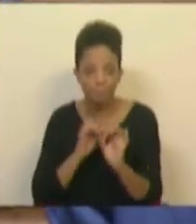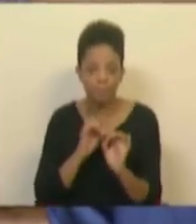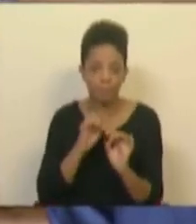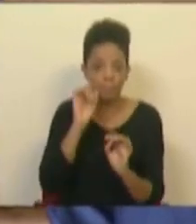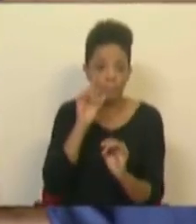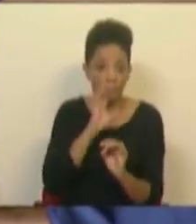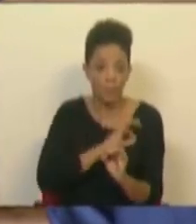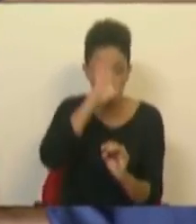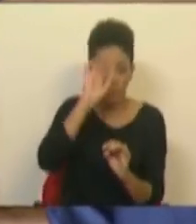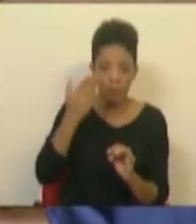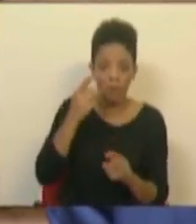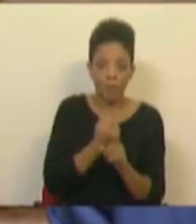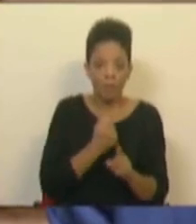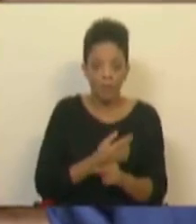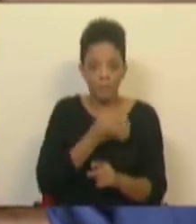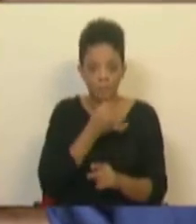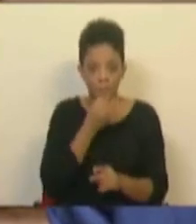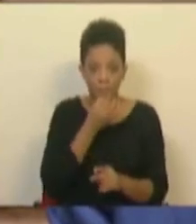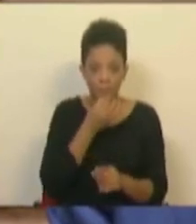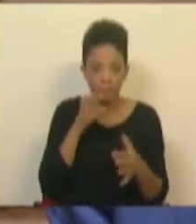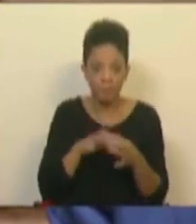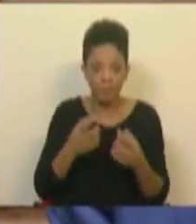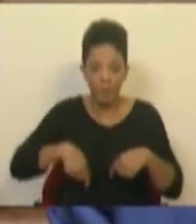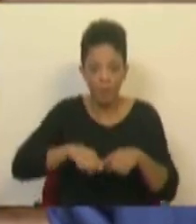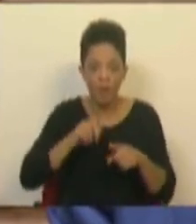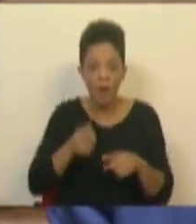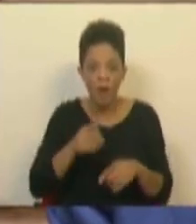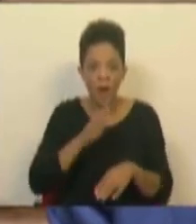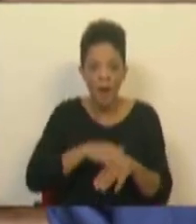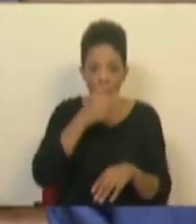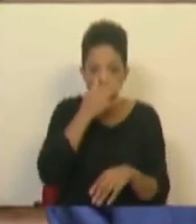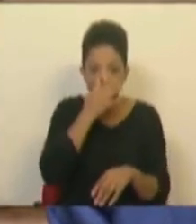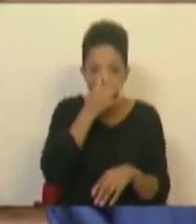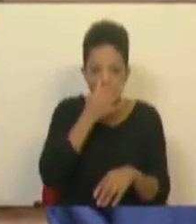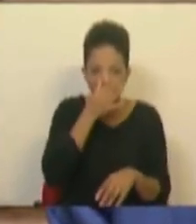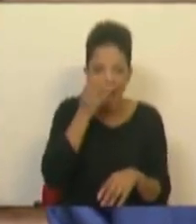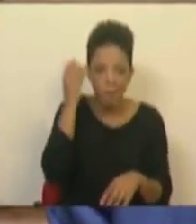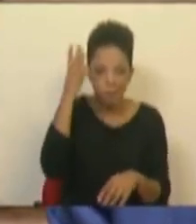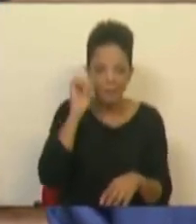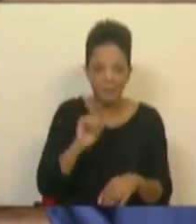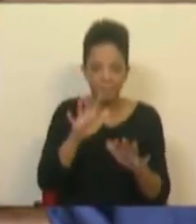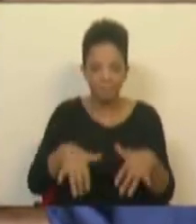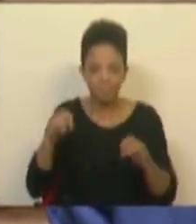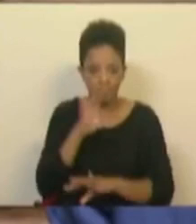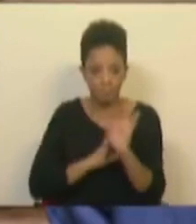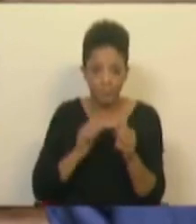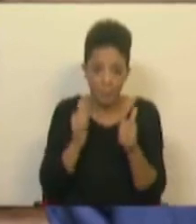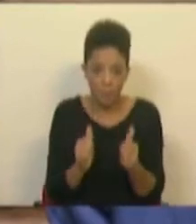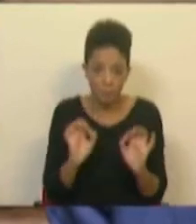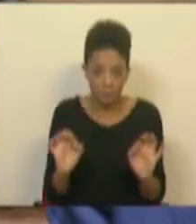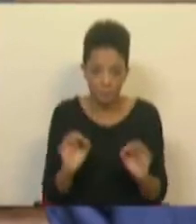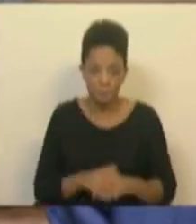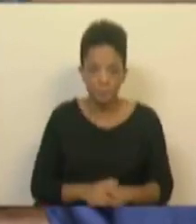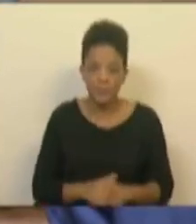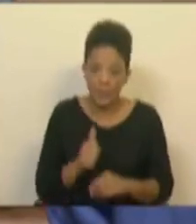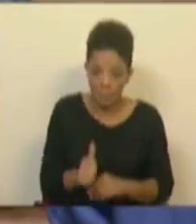o Sr. Primeiro-Ministro e os seus homólogos vão falar à margem das reuniões é do escândalo de corrupção no Parlamento Europeu. E é bom que assim seja.